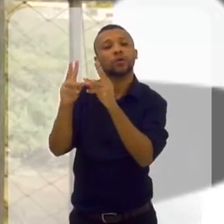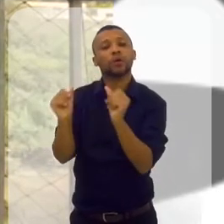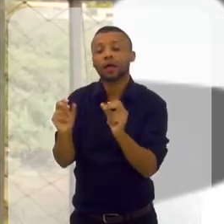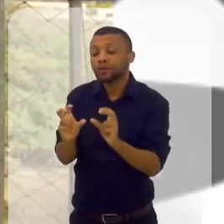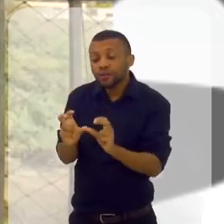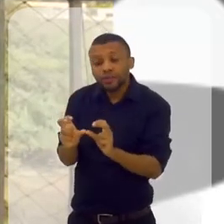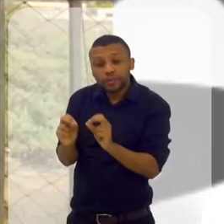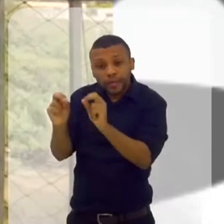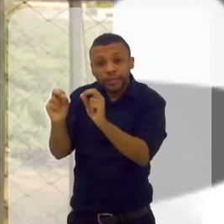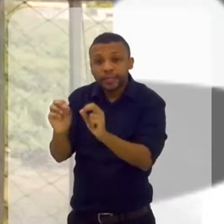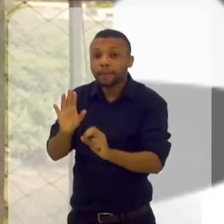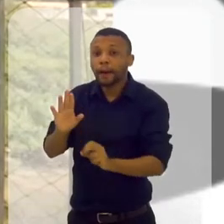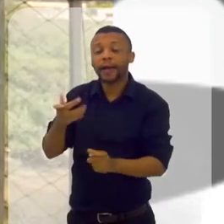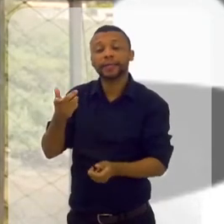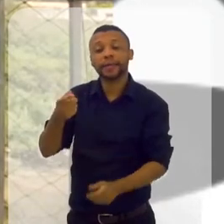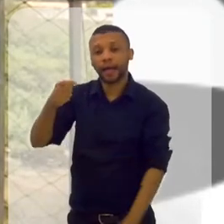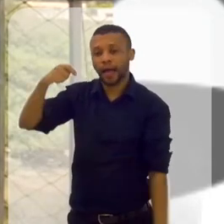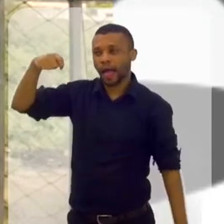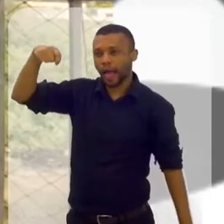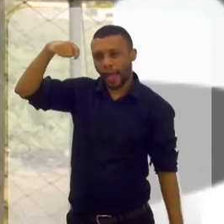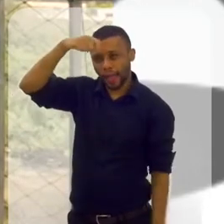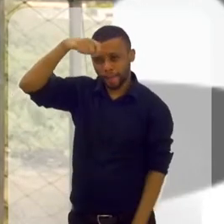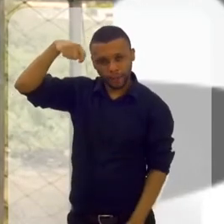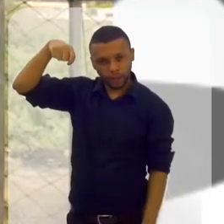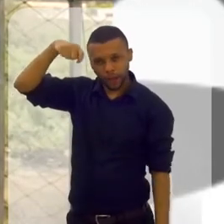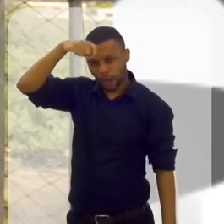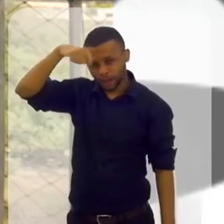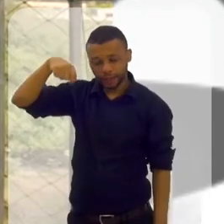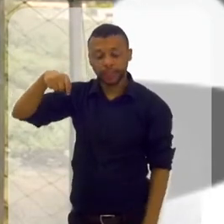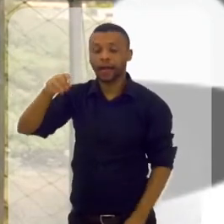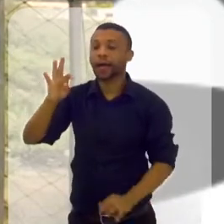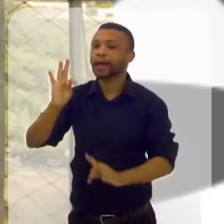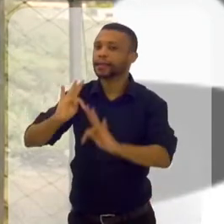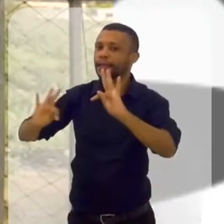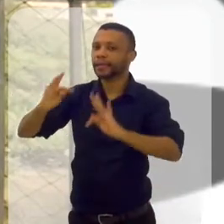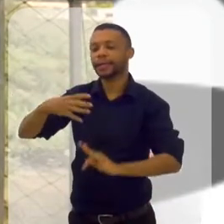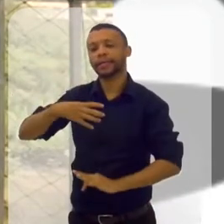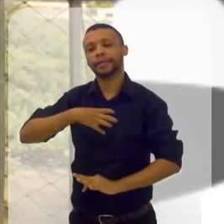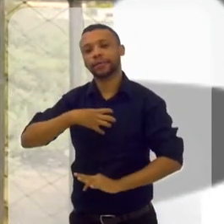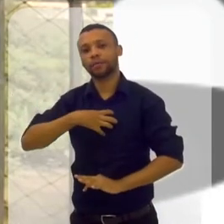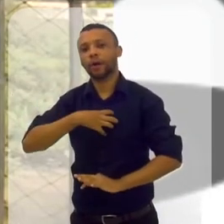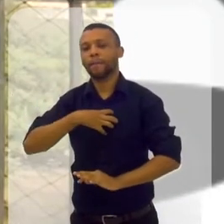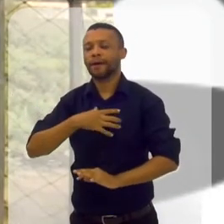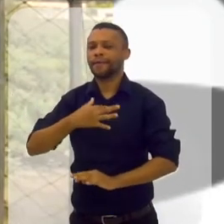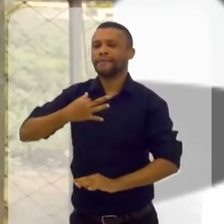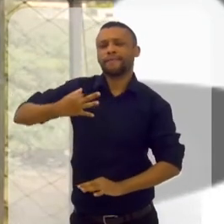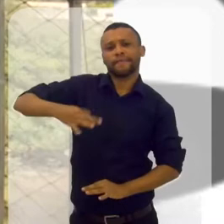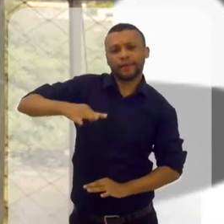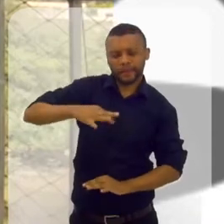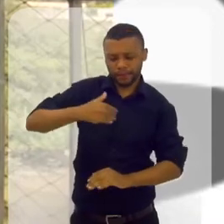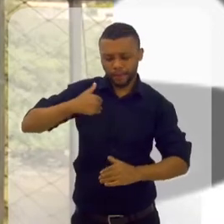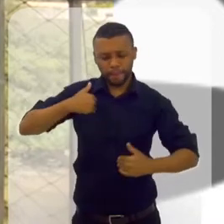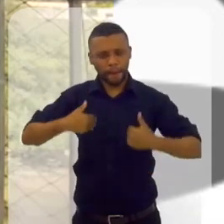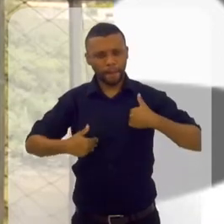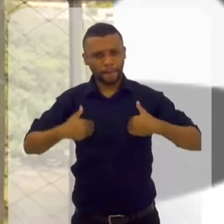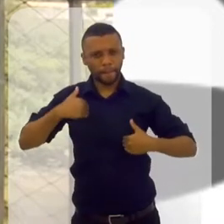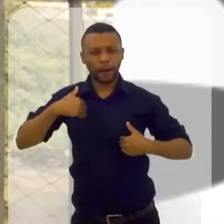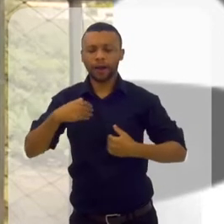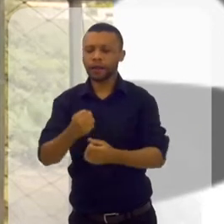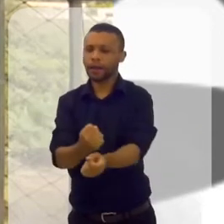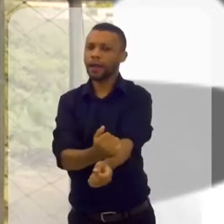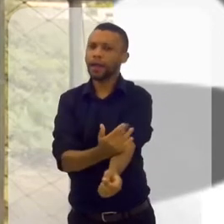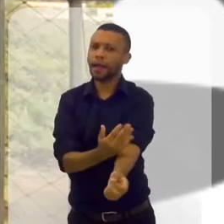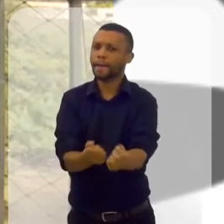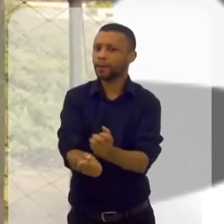vi pessoas que se curaram de câncer. Mas a hipnose, ela trata sintomas tanto físicos quanto emocionais. Porque mesmo uma dor física tem